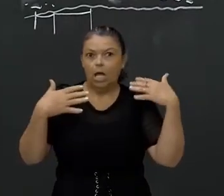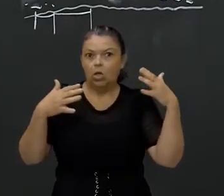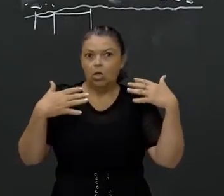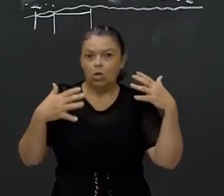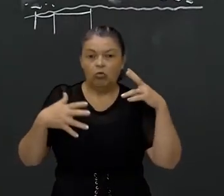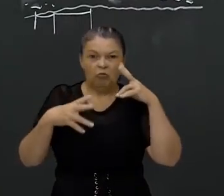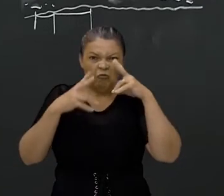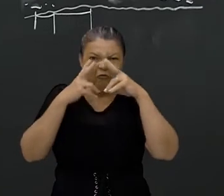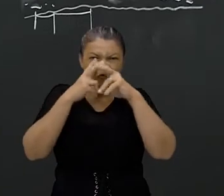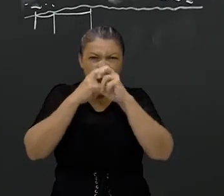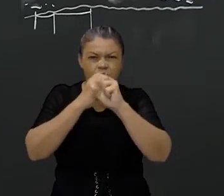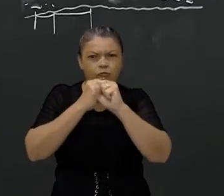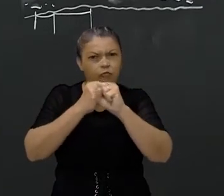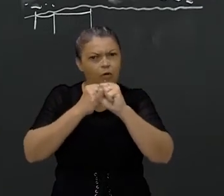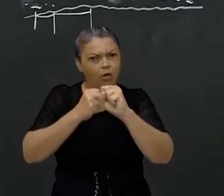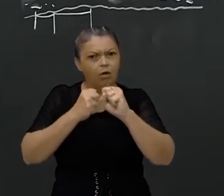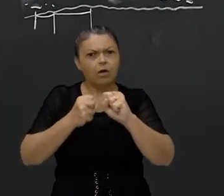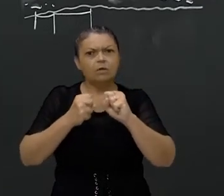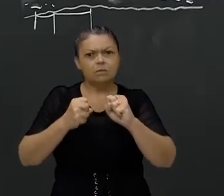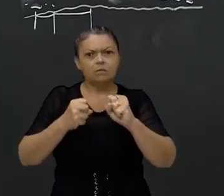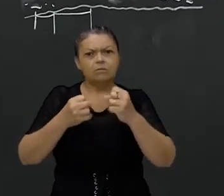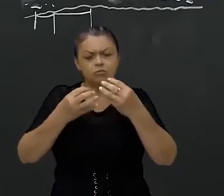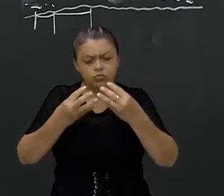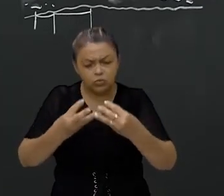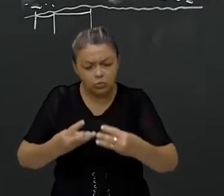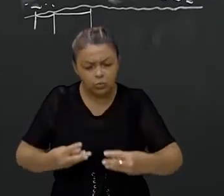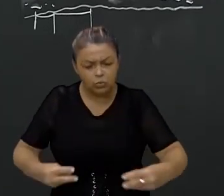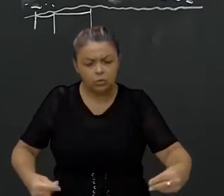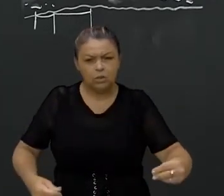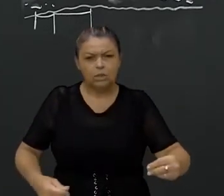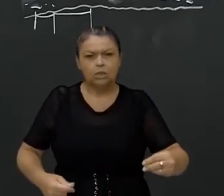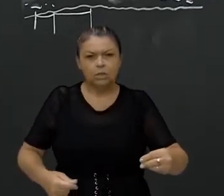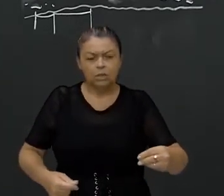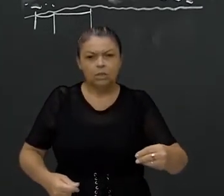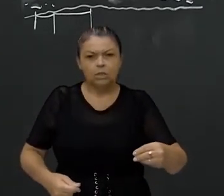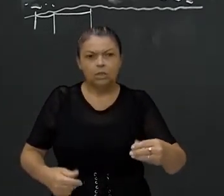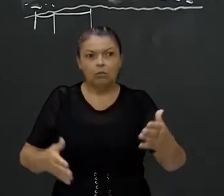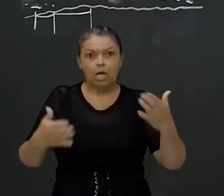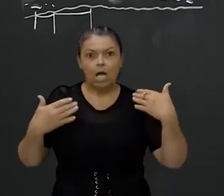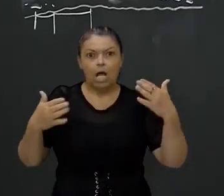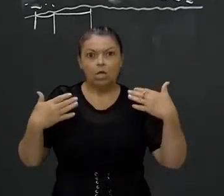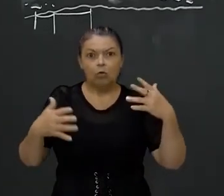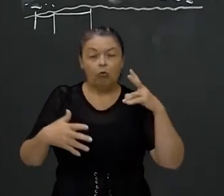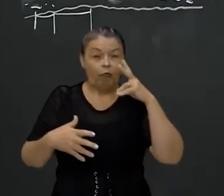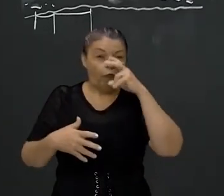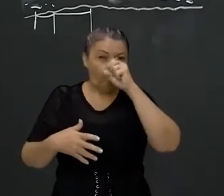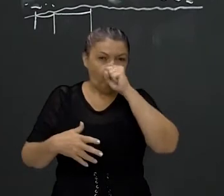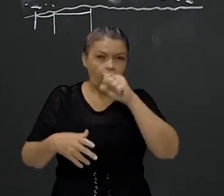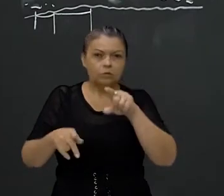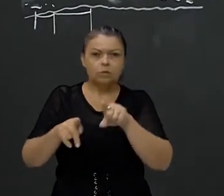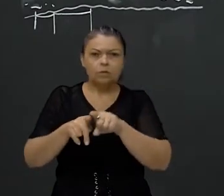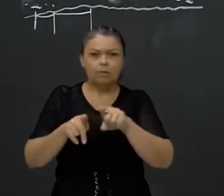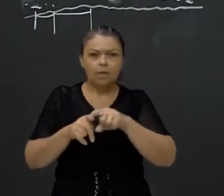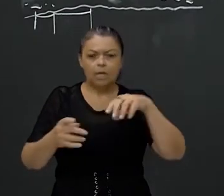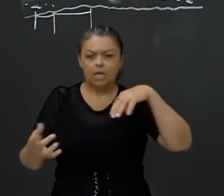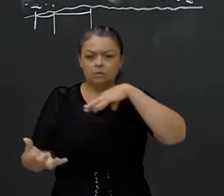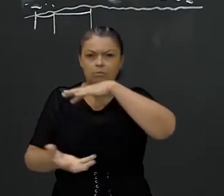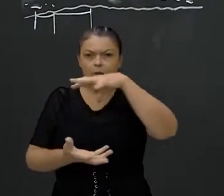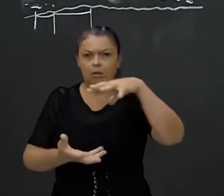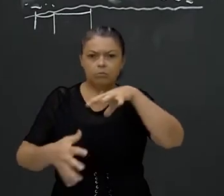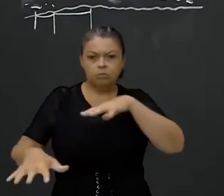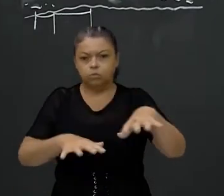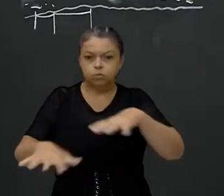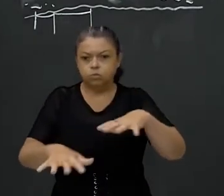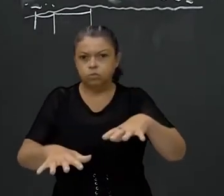pastoso ou um tanto sólidas, porém com a temperatura muito alta. Devido aos movimentos das placas tectônicas, um